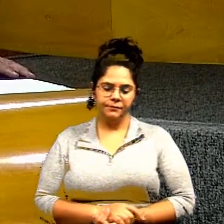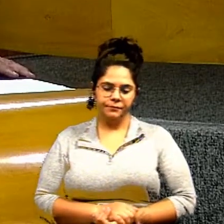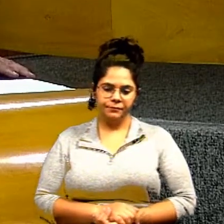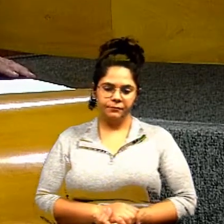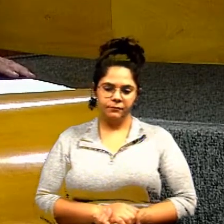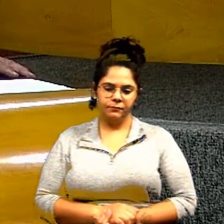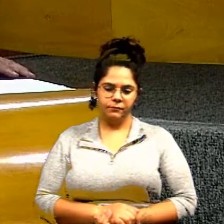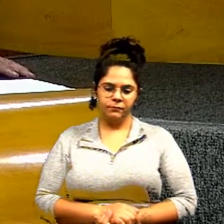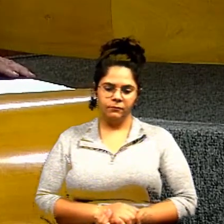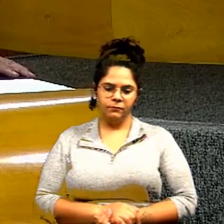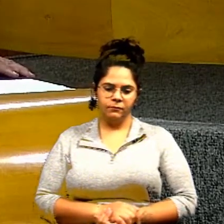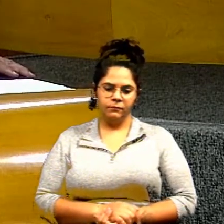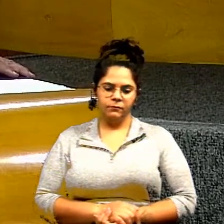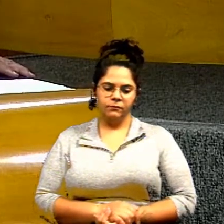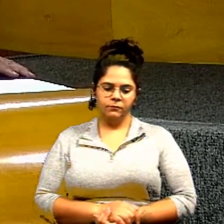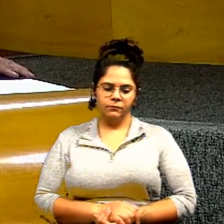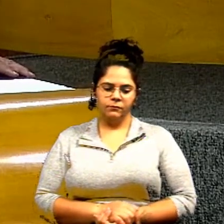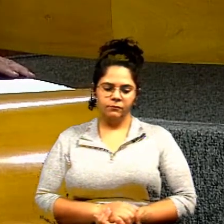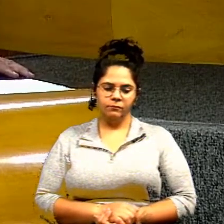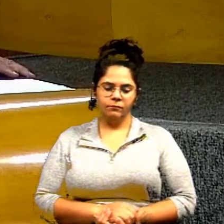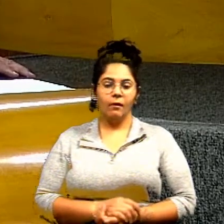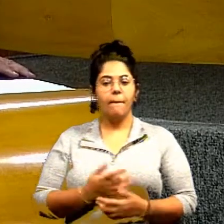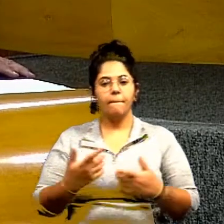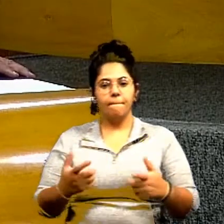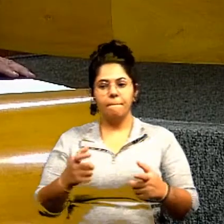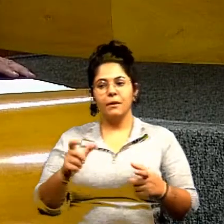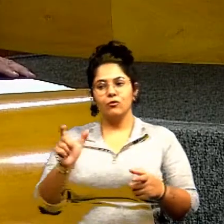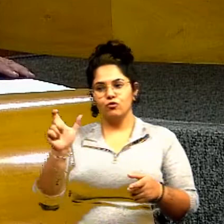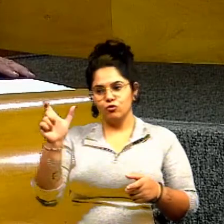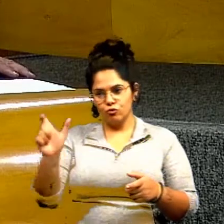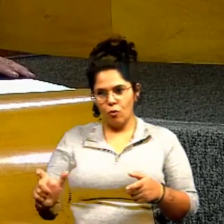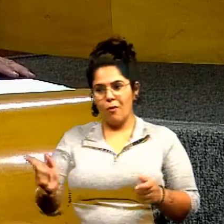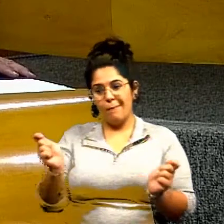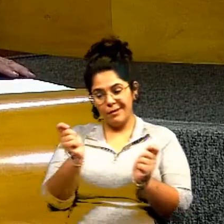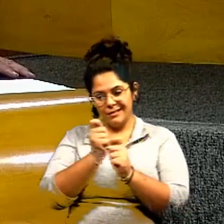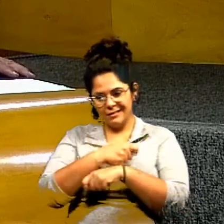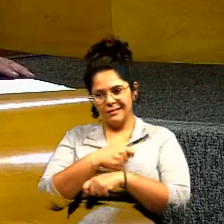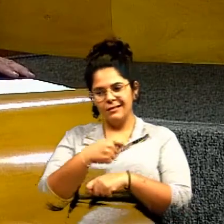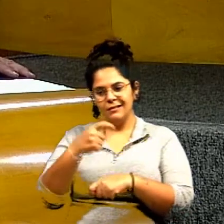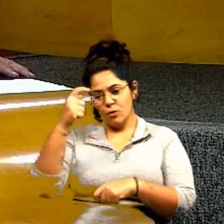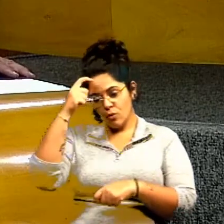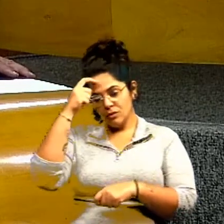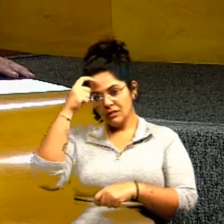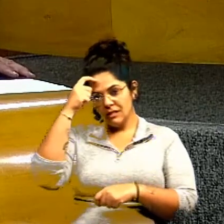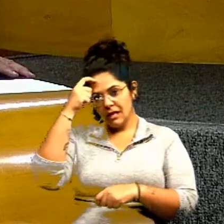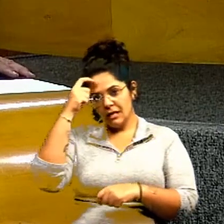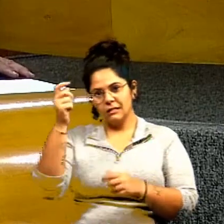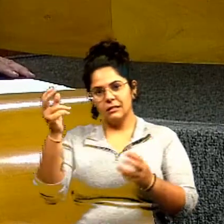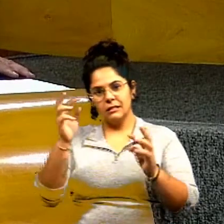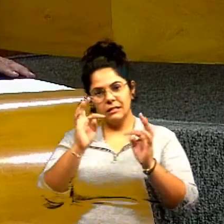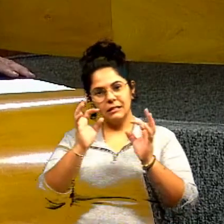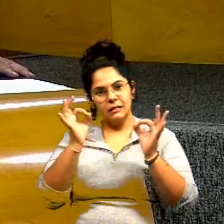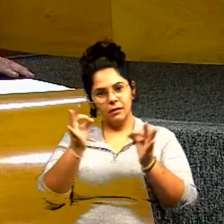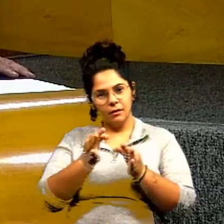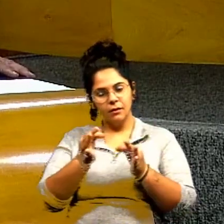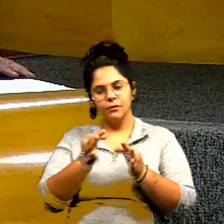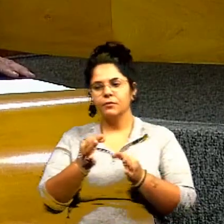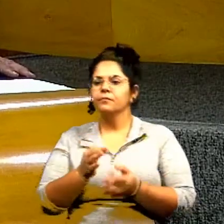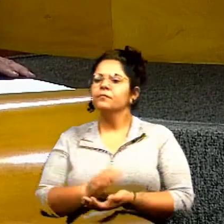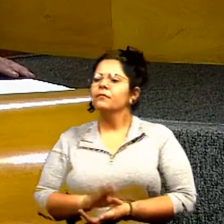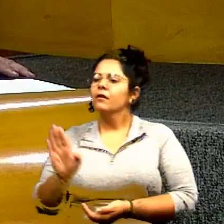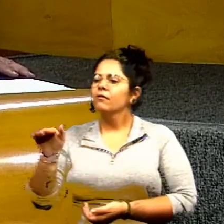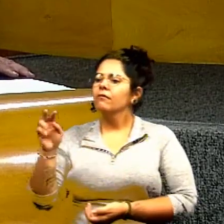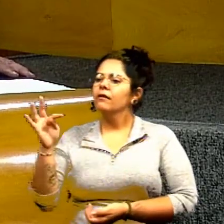maioria que é grandeza. Grandeza é quando a pessoa tem coerência. Tatiana, guerreira Tatiana, quero